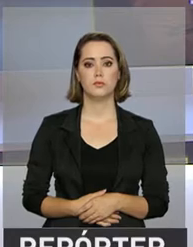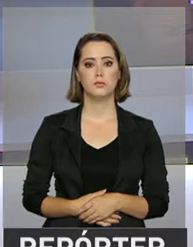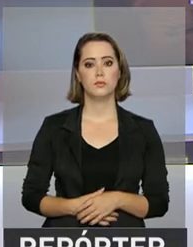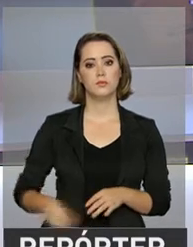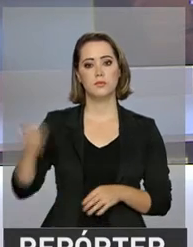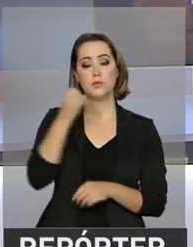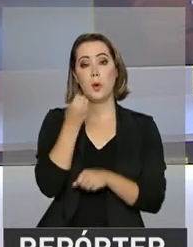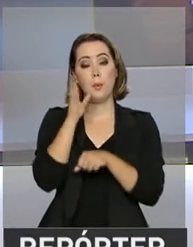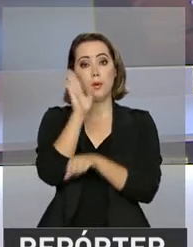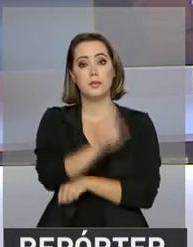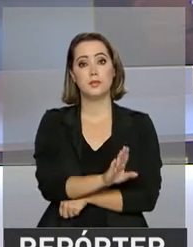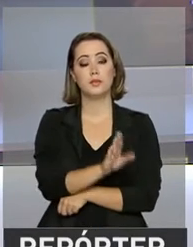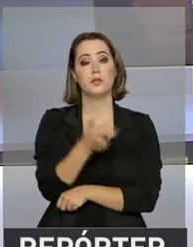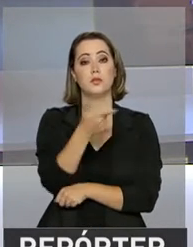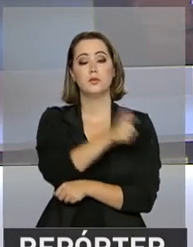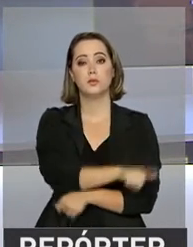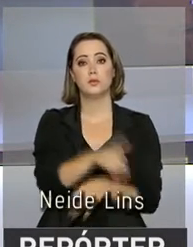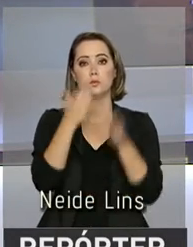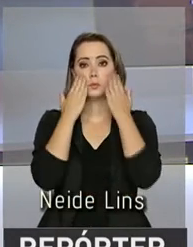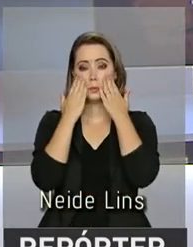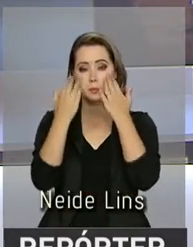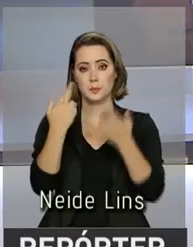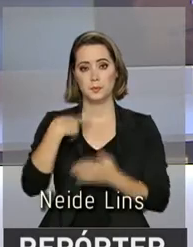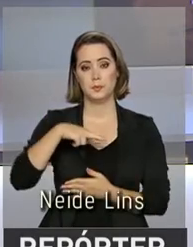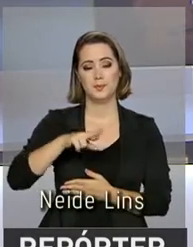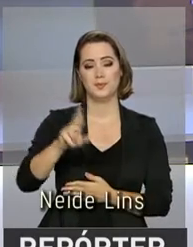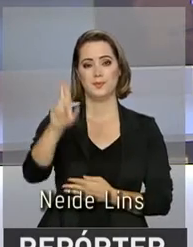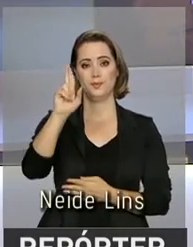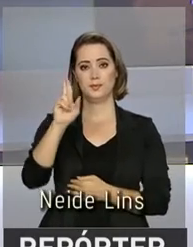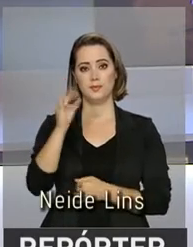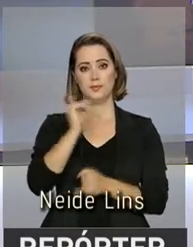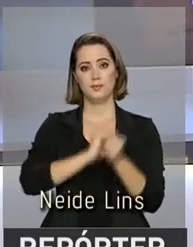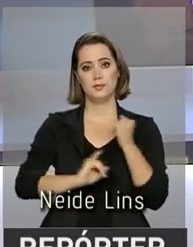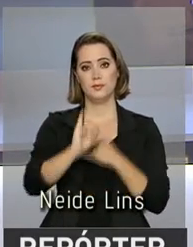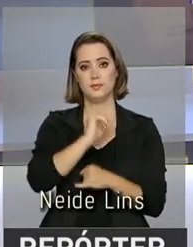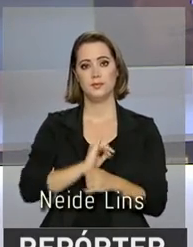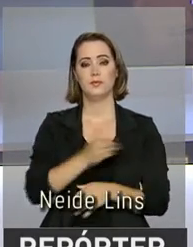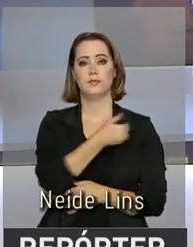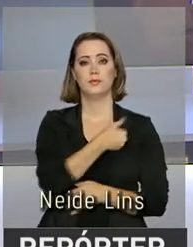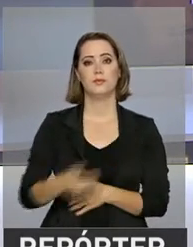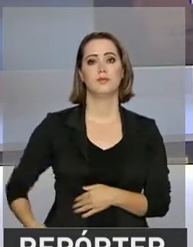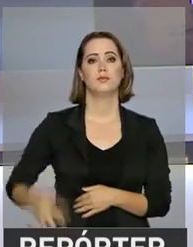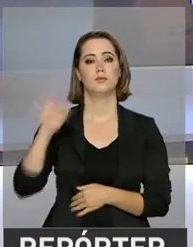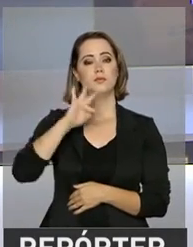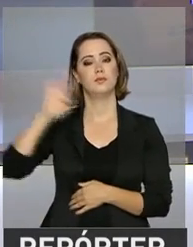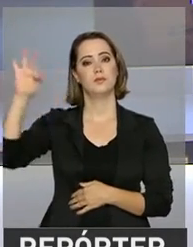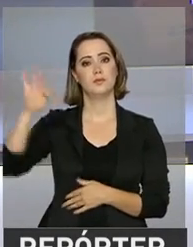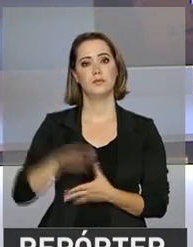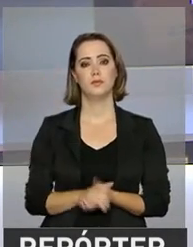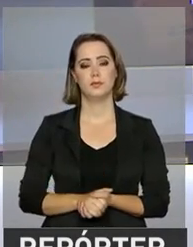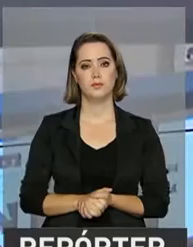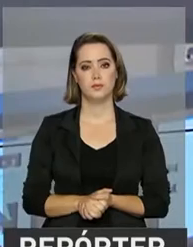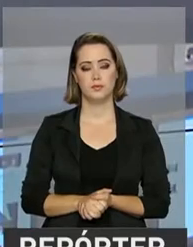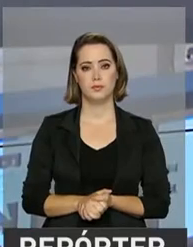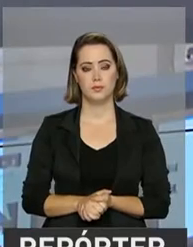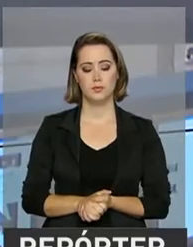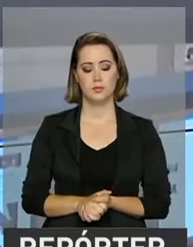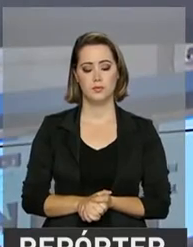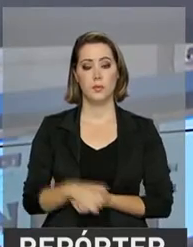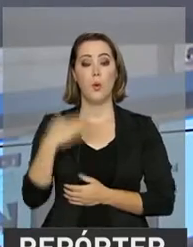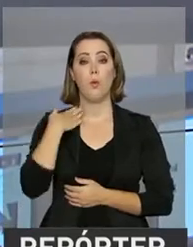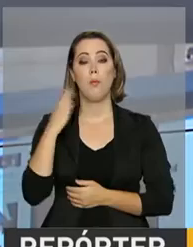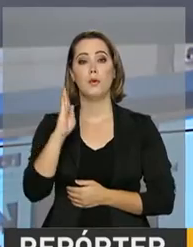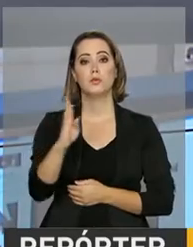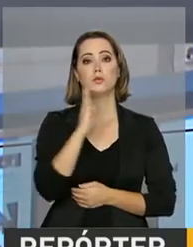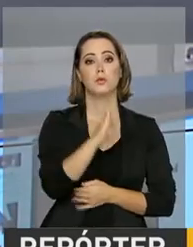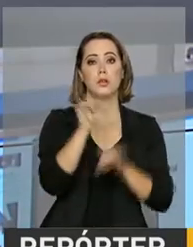Olá, boa tarde. Estamos de volta com mais uma edição do Repórter NBR e as notícias do governo federal. O